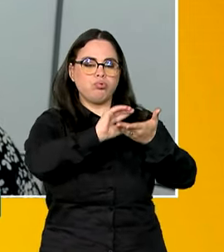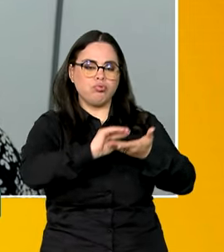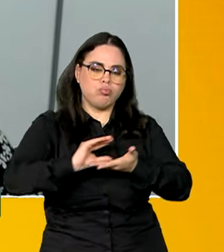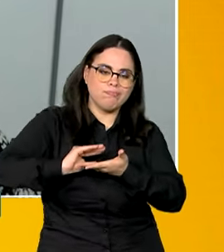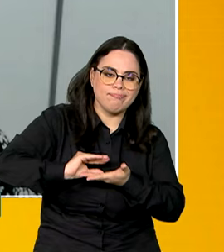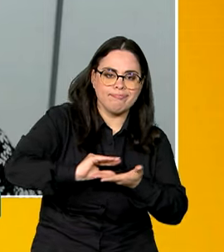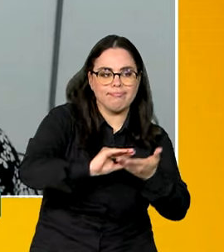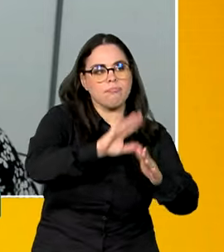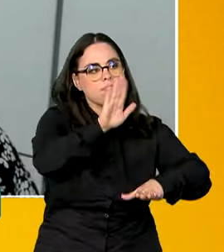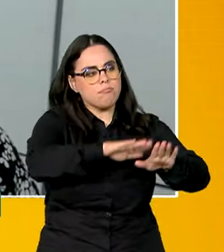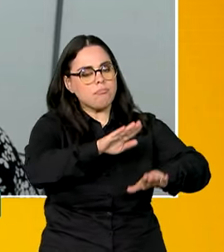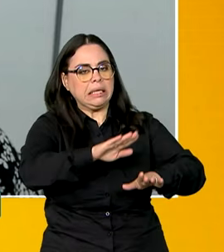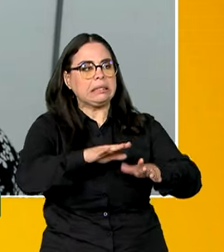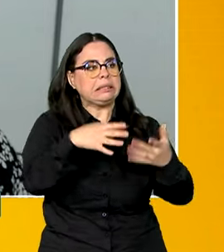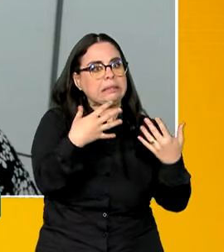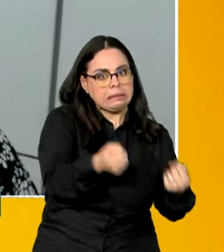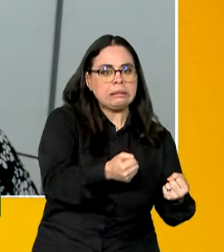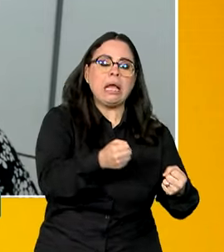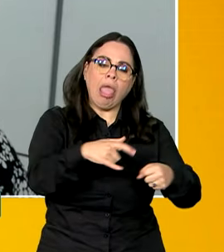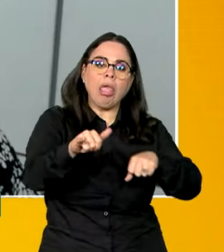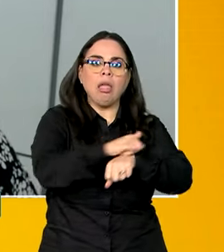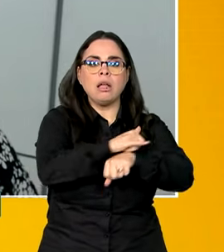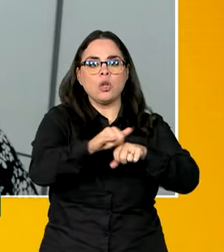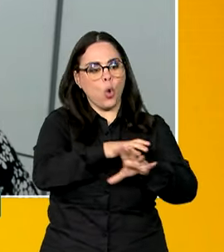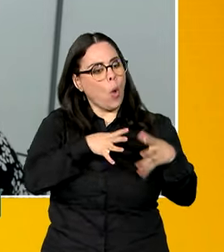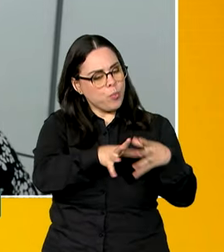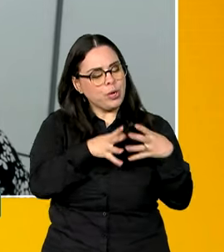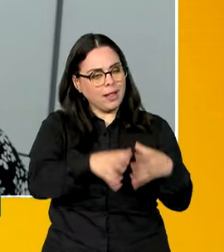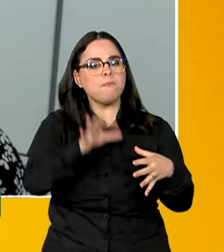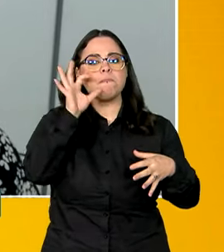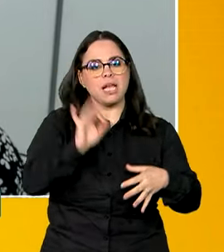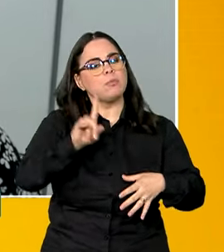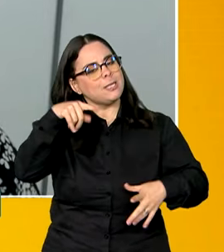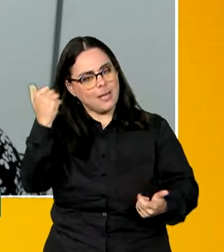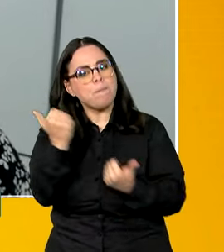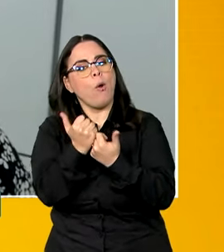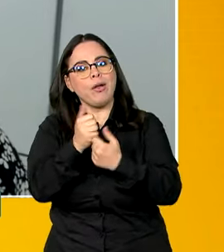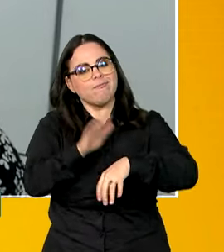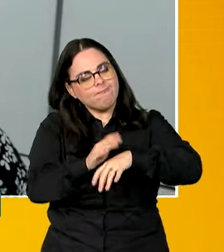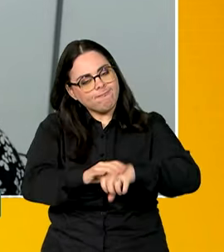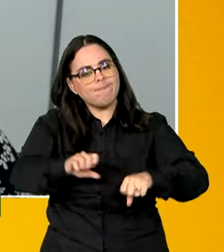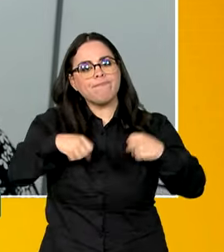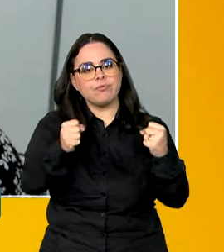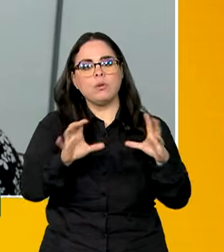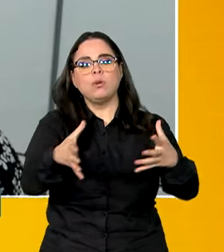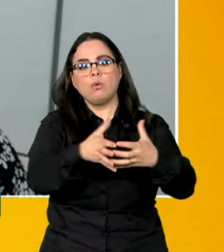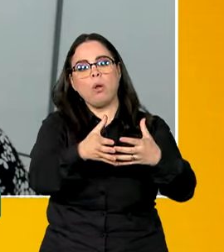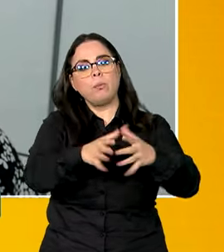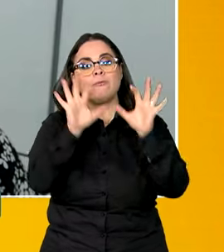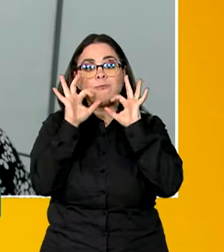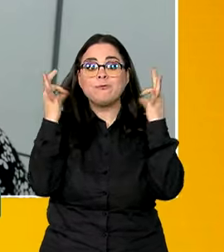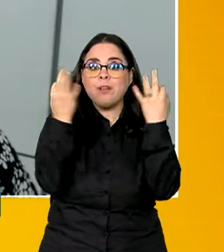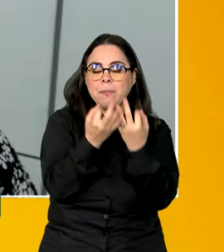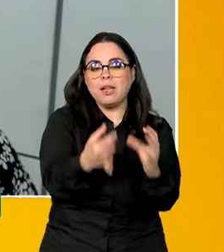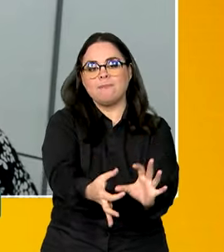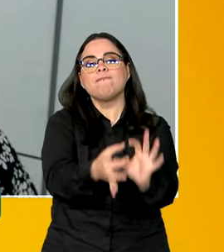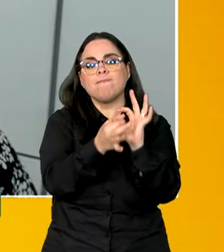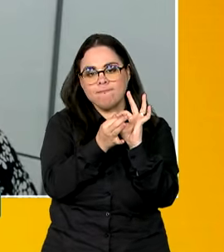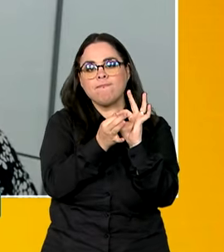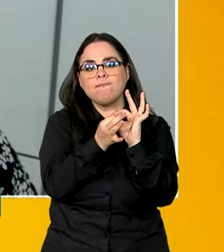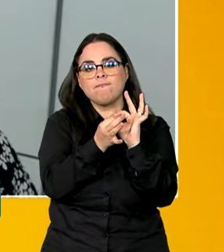conformaram, de fato, como uma estratégia comunitária para apoiar o conjunto das famílias que estavam